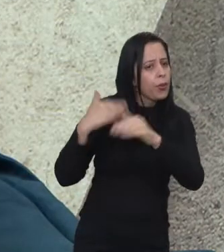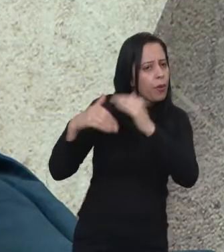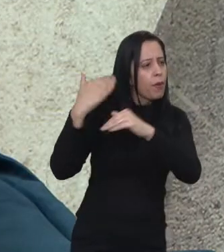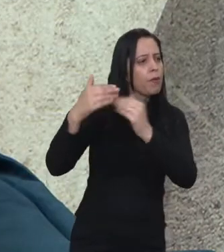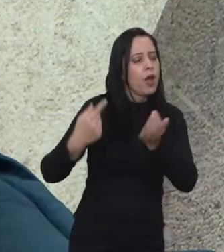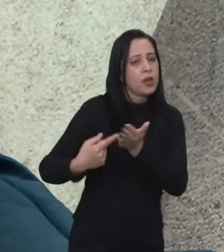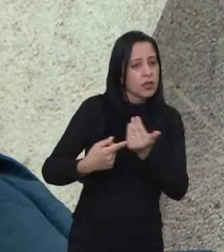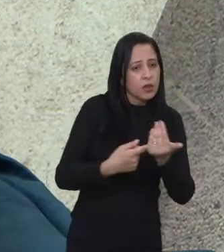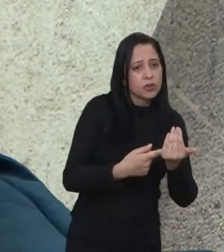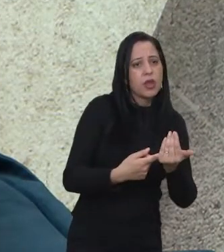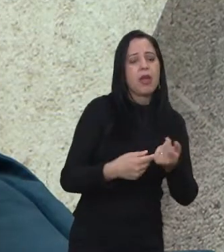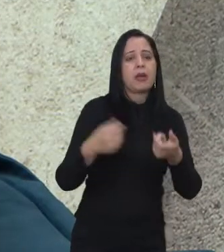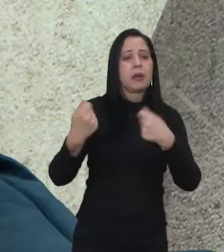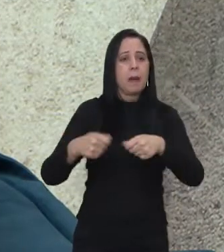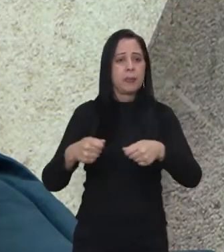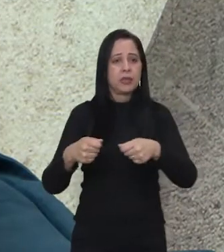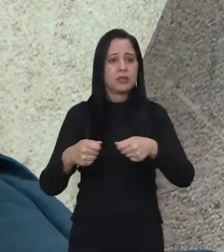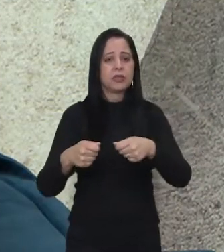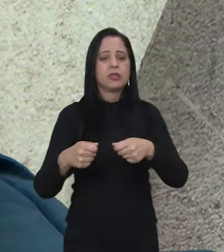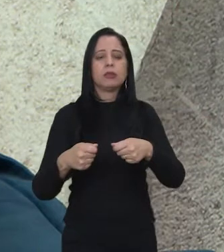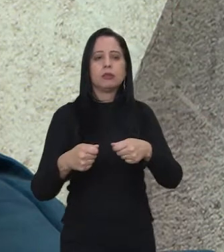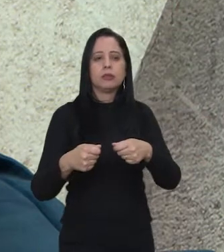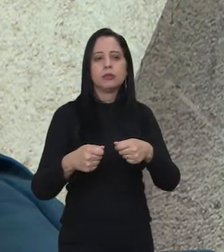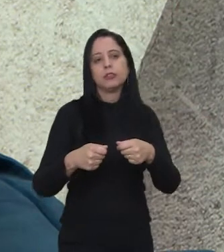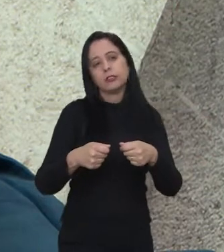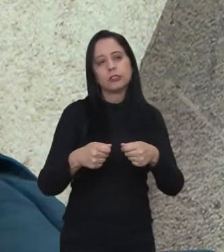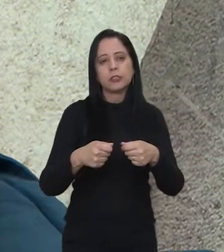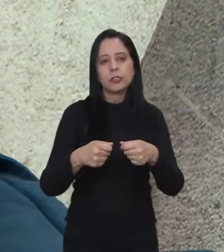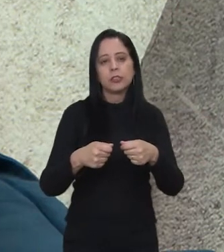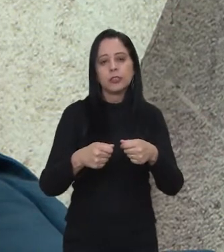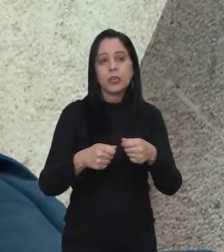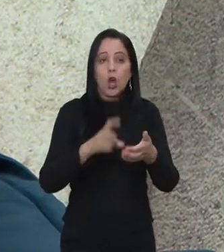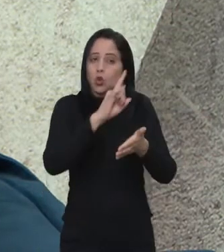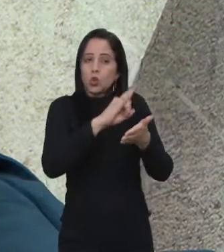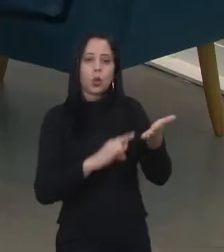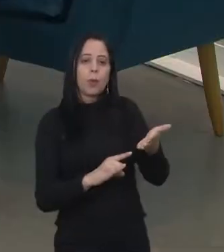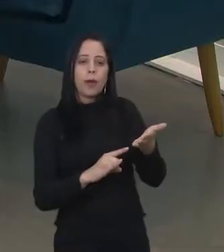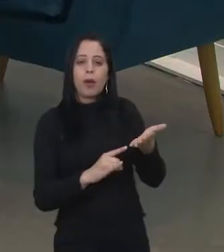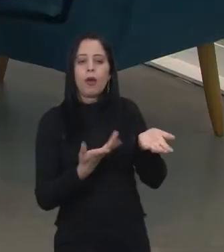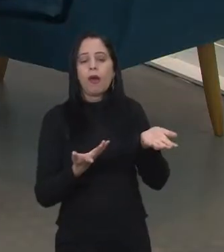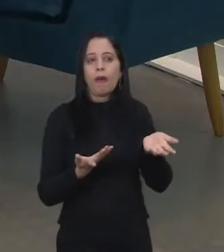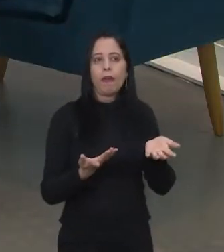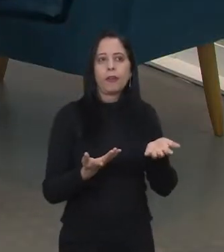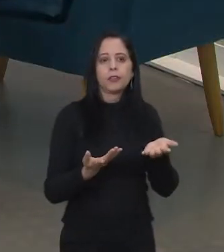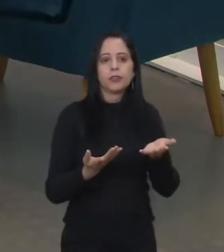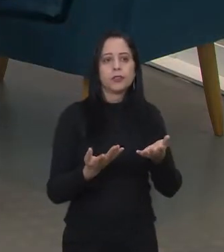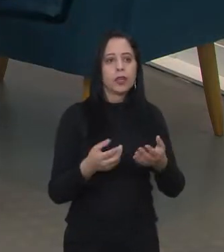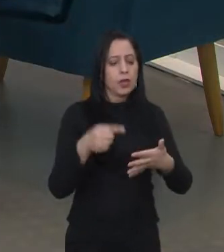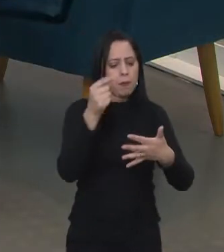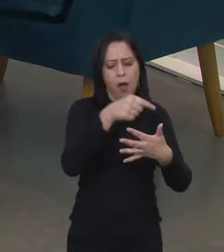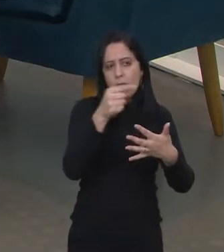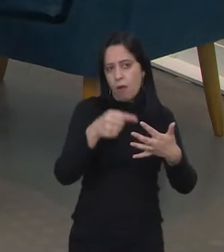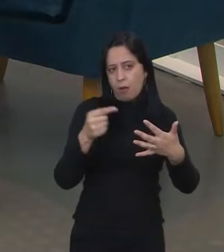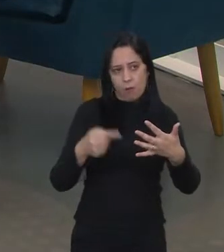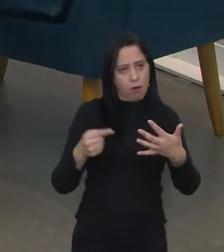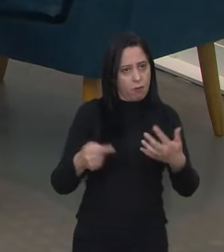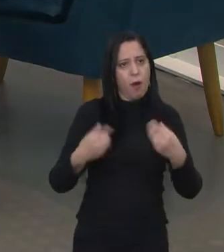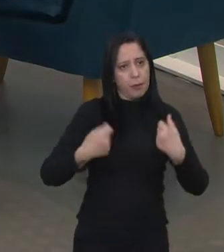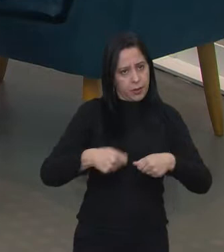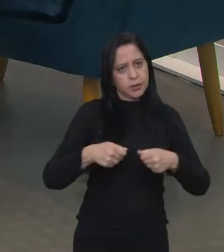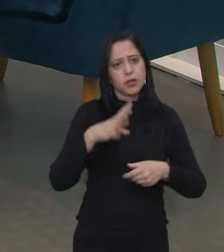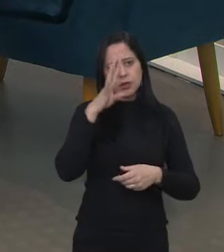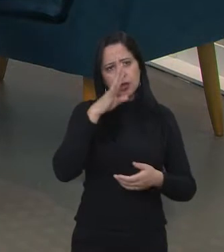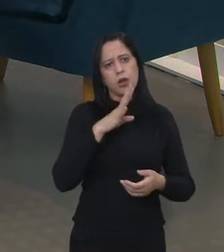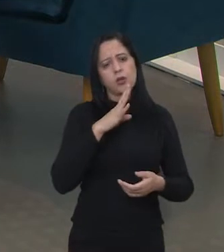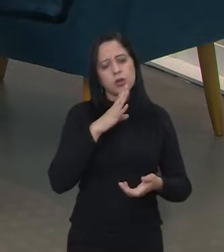tecnológico, se precisa de registro de propriedade intelectual, quais são as opções. Tem toda uma trilha de conhecimento